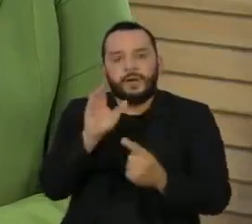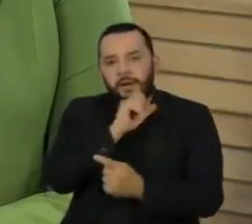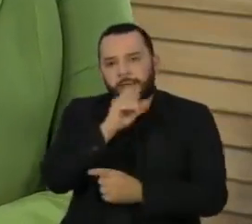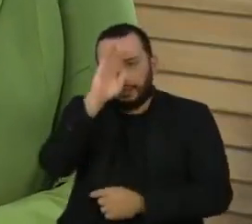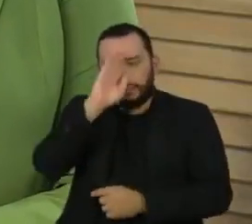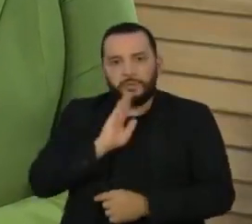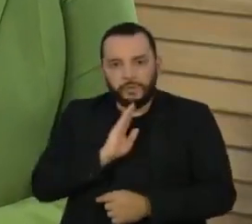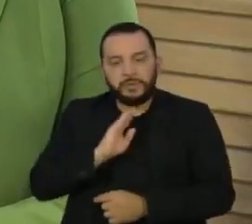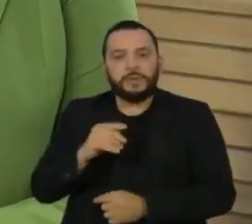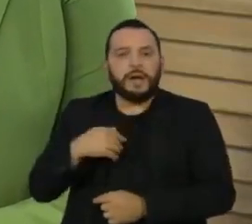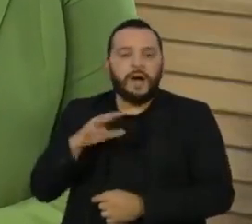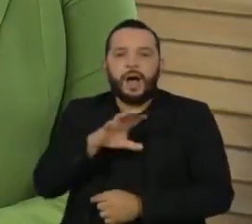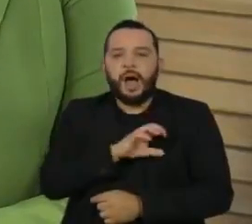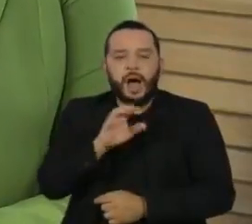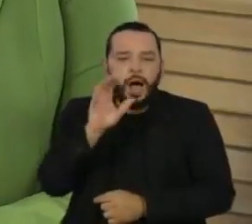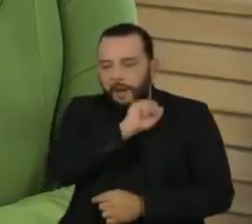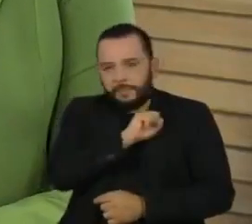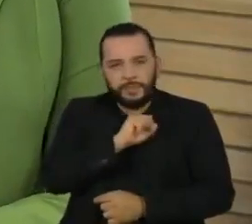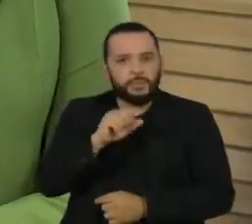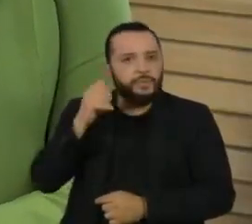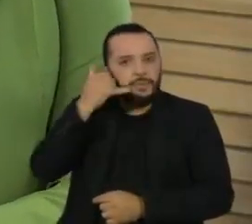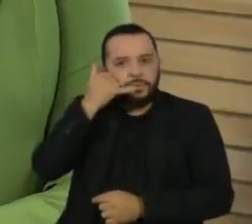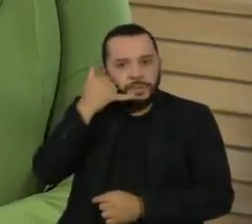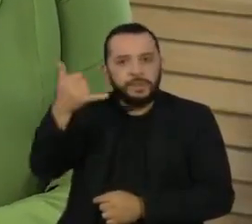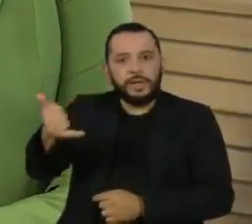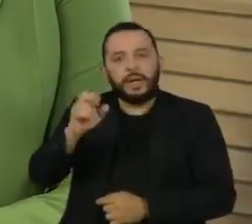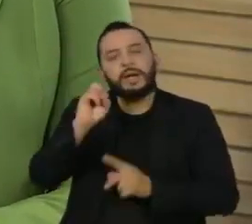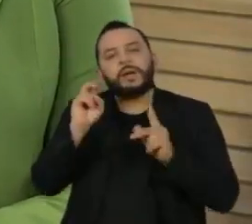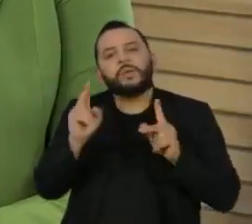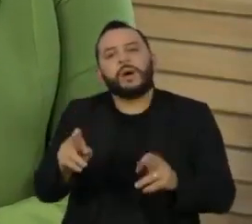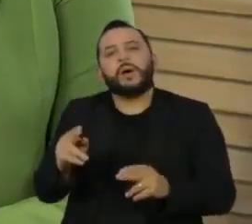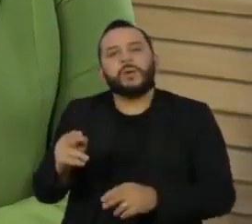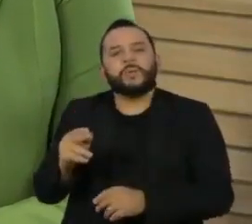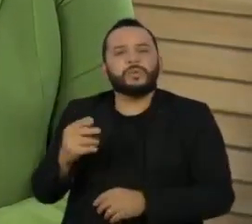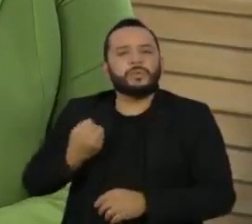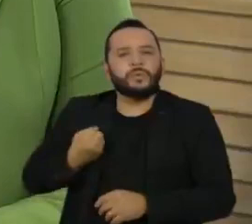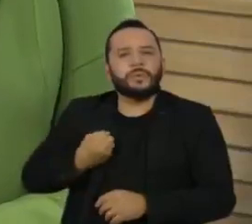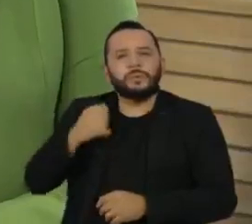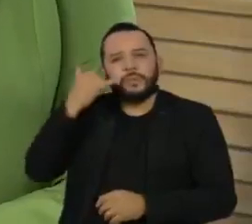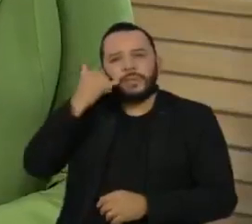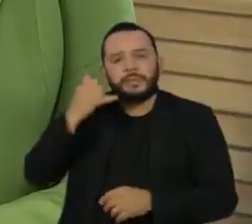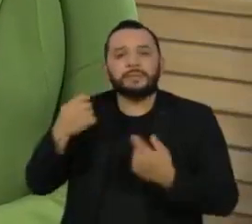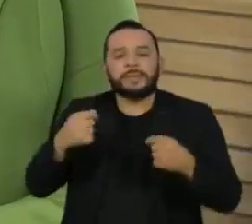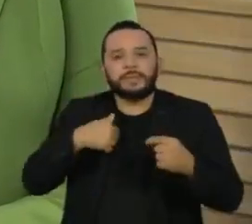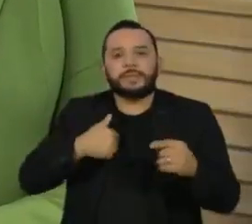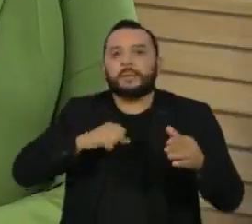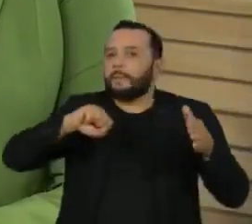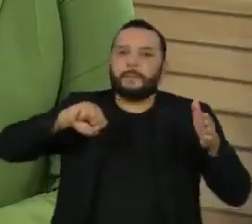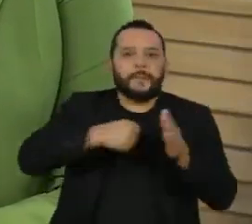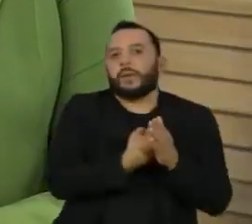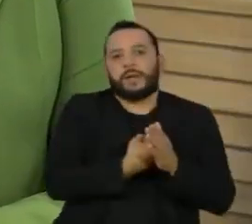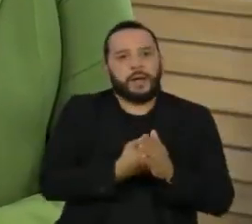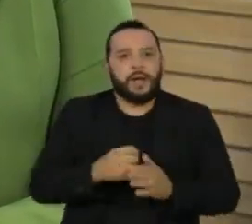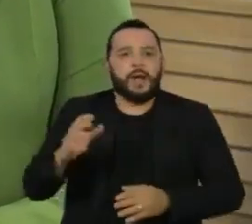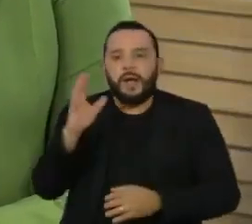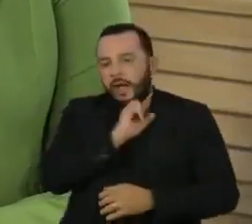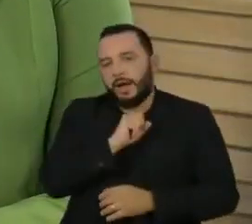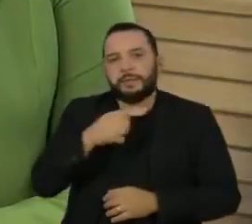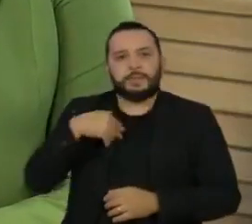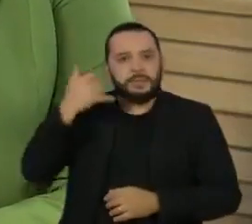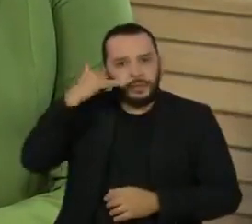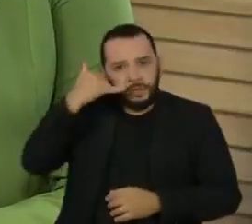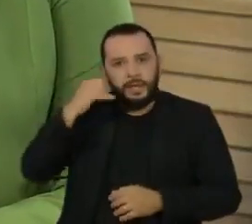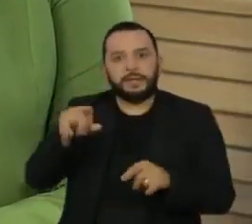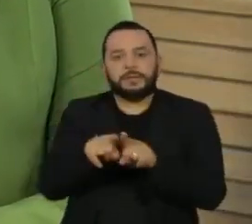número pequeno e de fácil memorização, como o da polícia, por exemplo, para bloquear instantaneamente aparelhos e